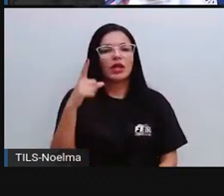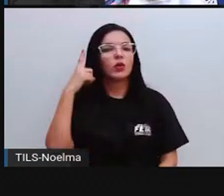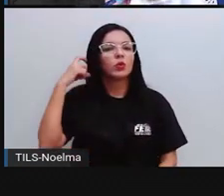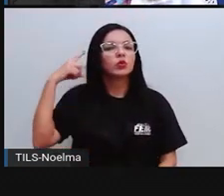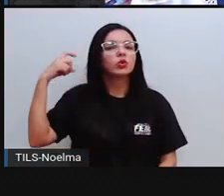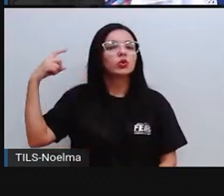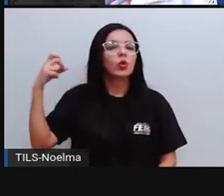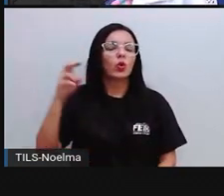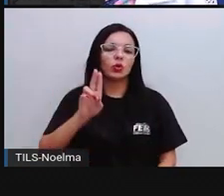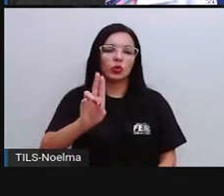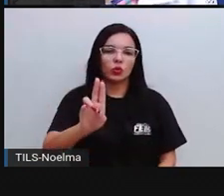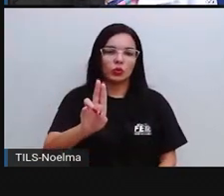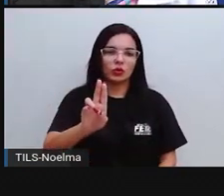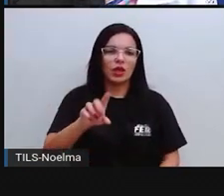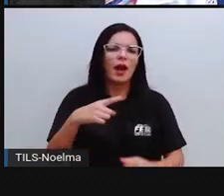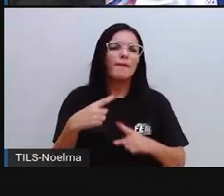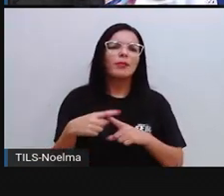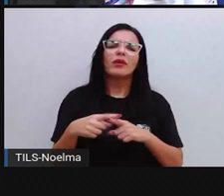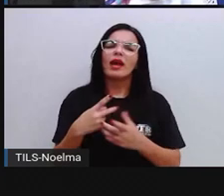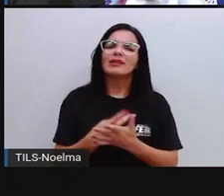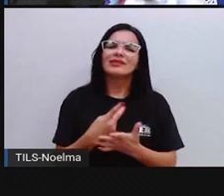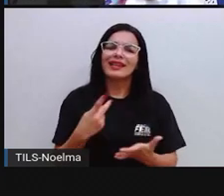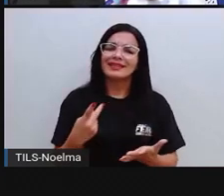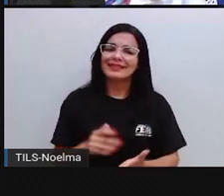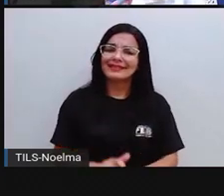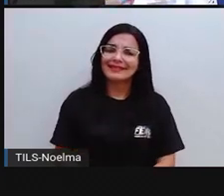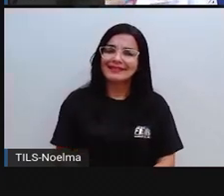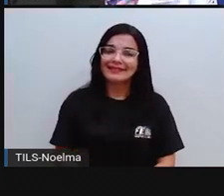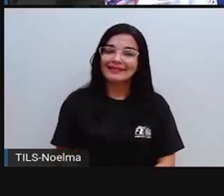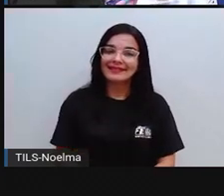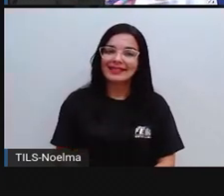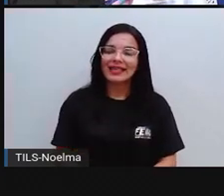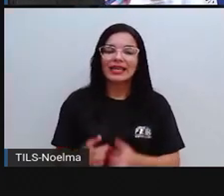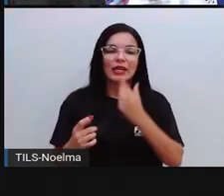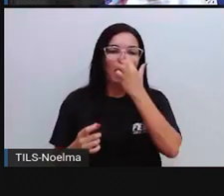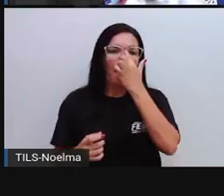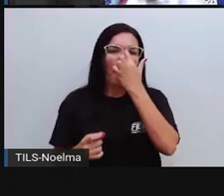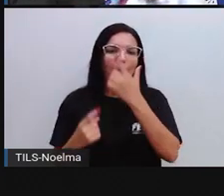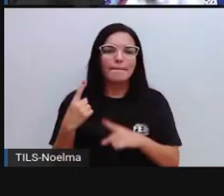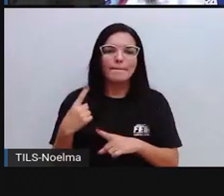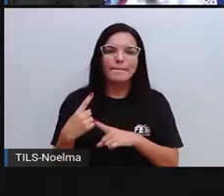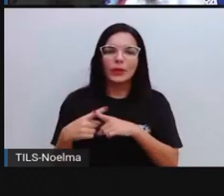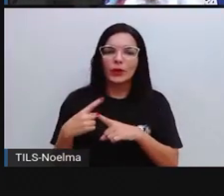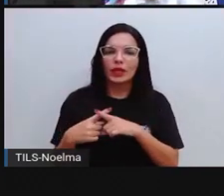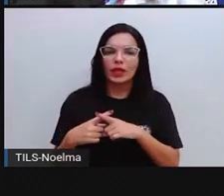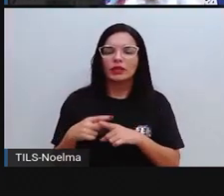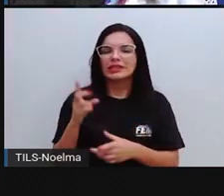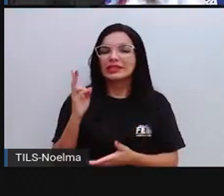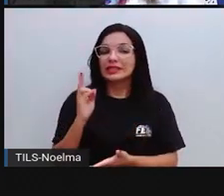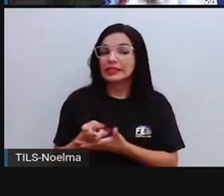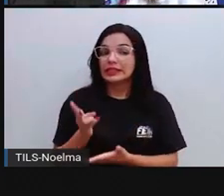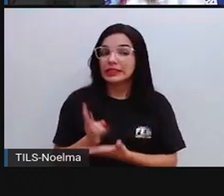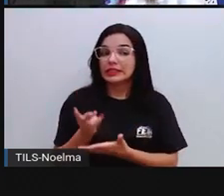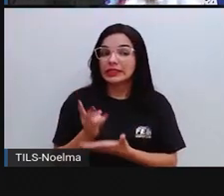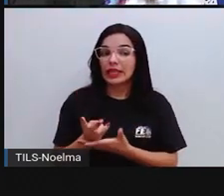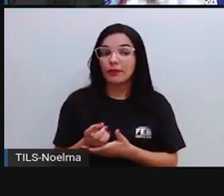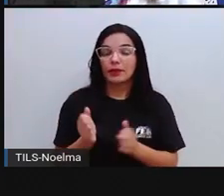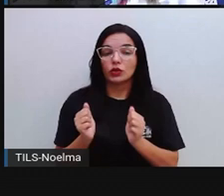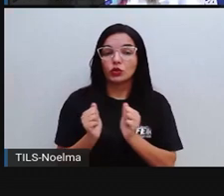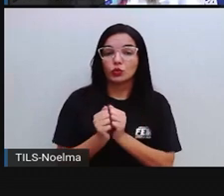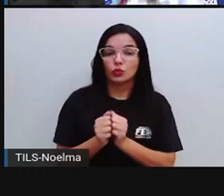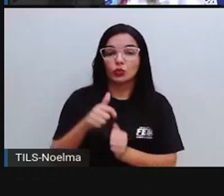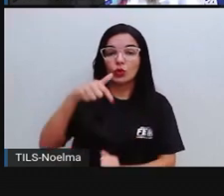Não pronunciamos. Por que que isso acontece pro? Porque toda vez que esse Q, U, vier